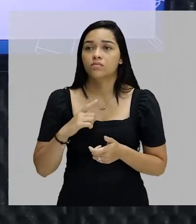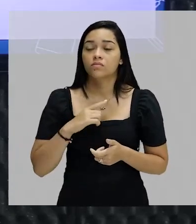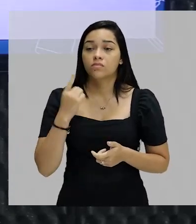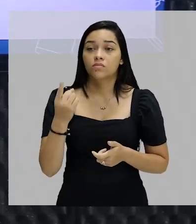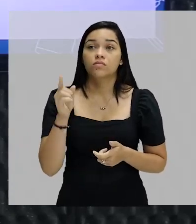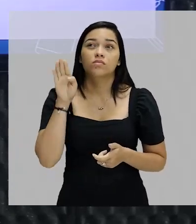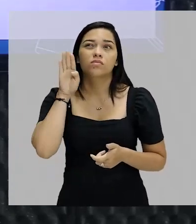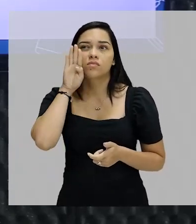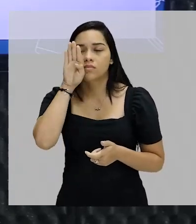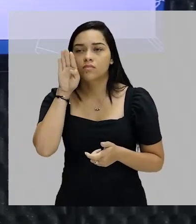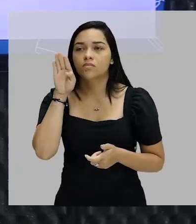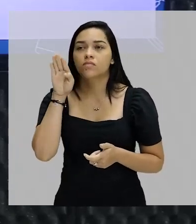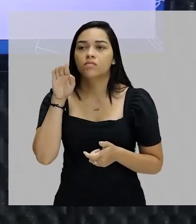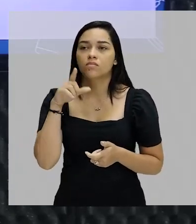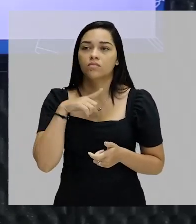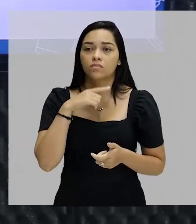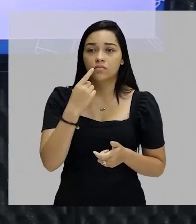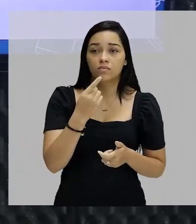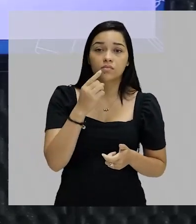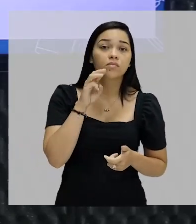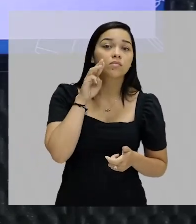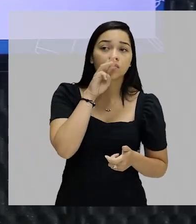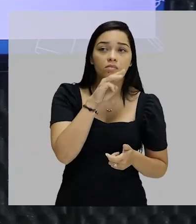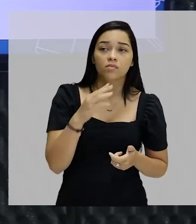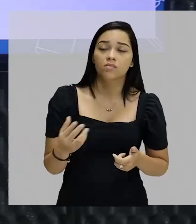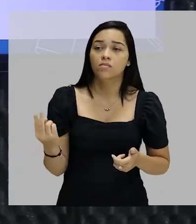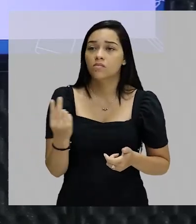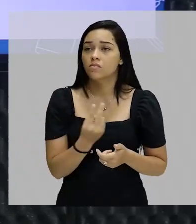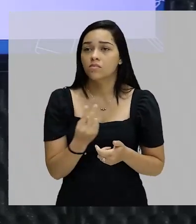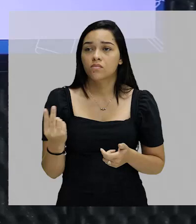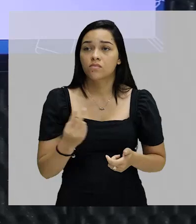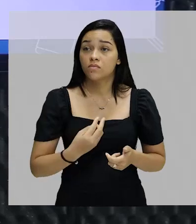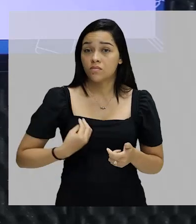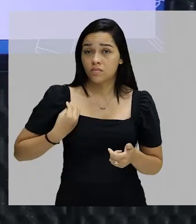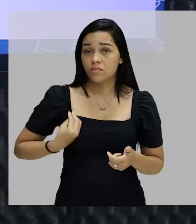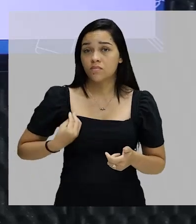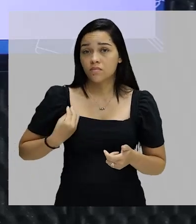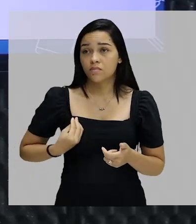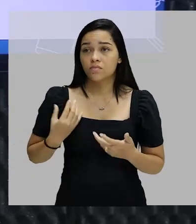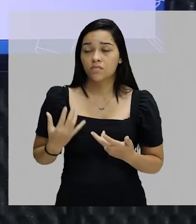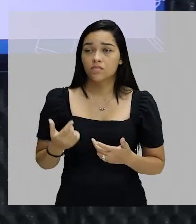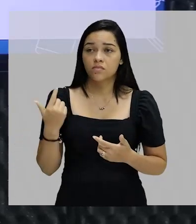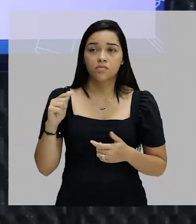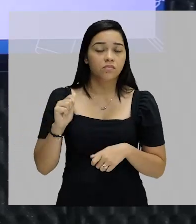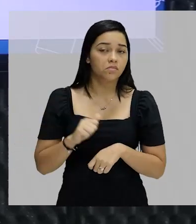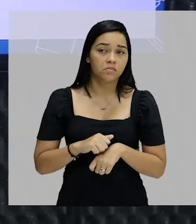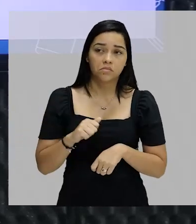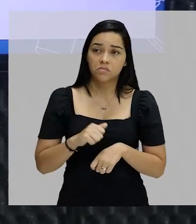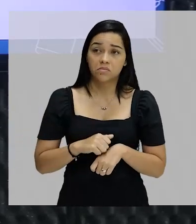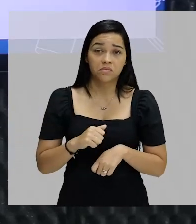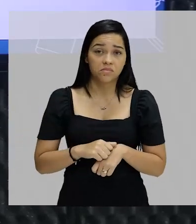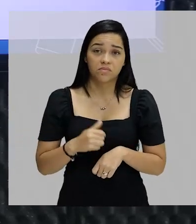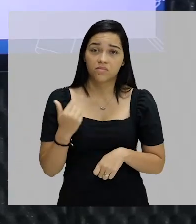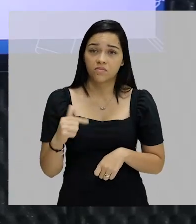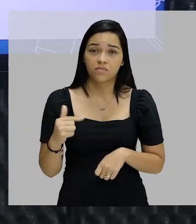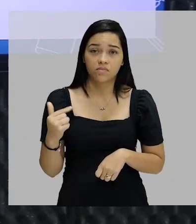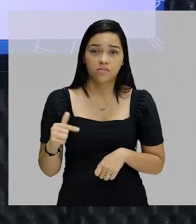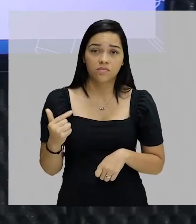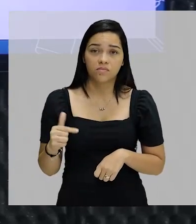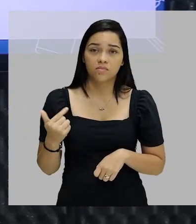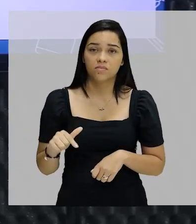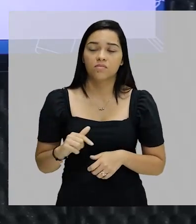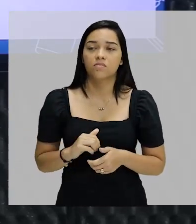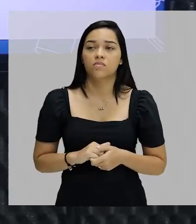um bilhão na conta e o cara que tem um milhão de dólares, os dois vivem muito bem. Não tem pobreza ali entre eles, entendeu?